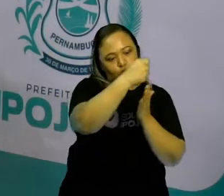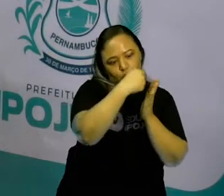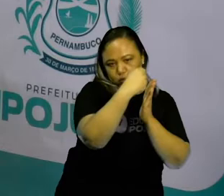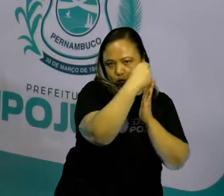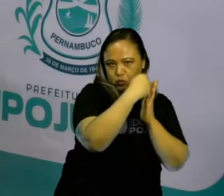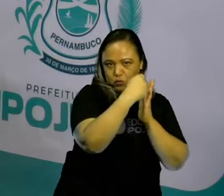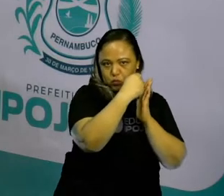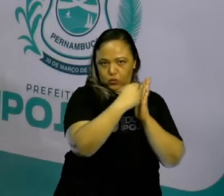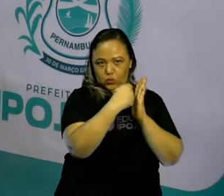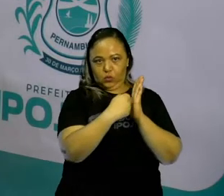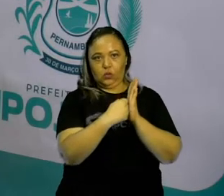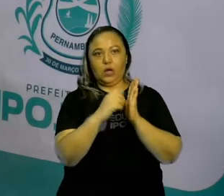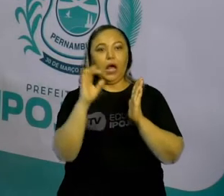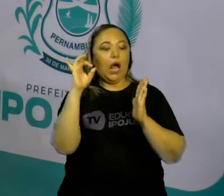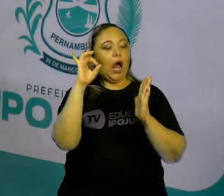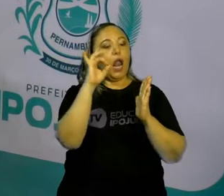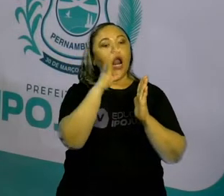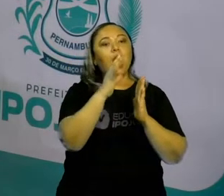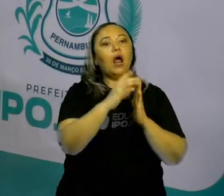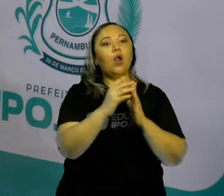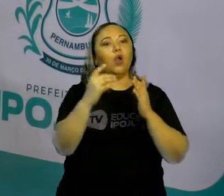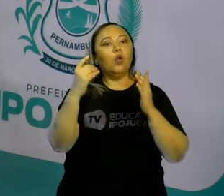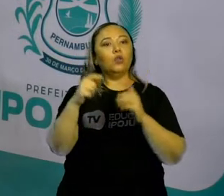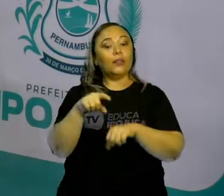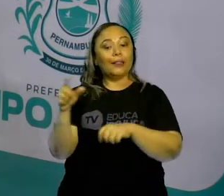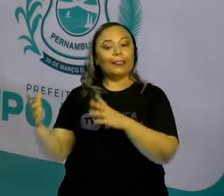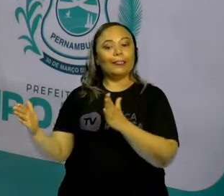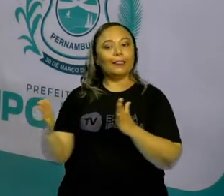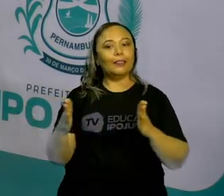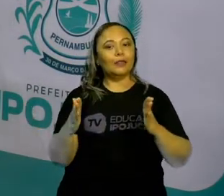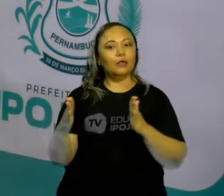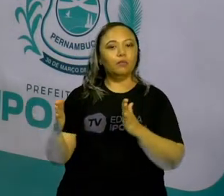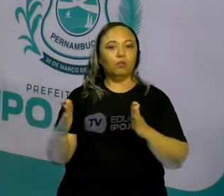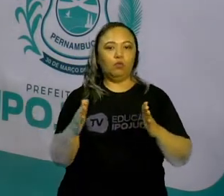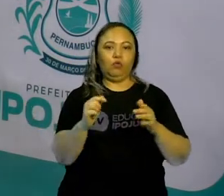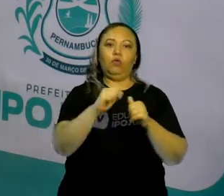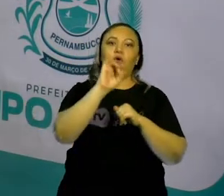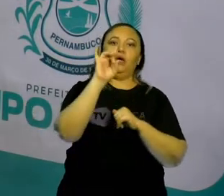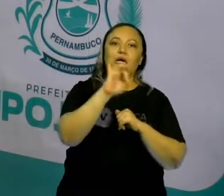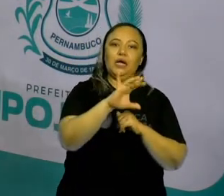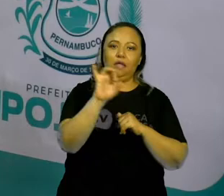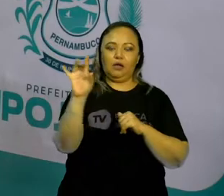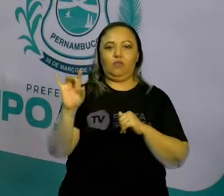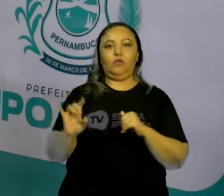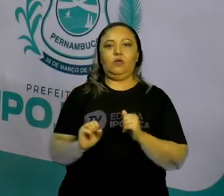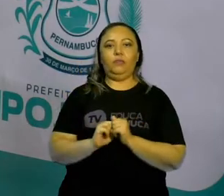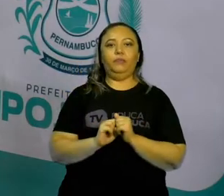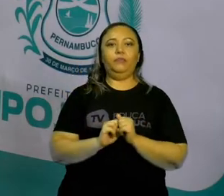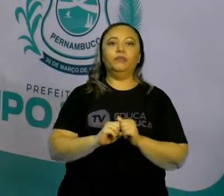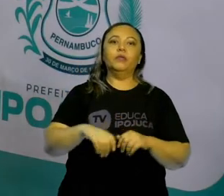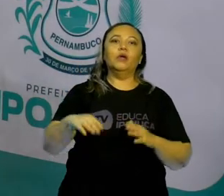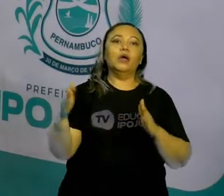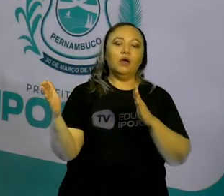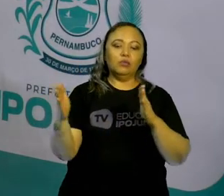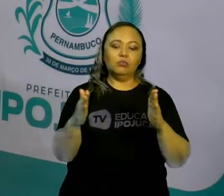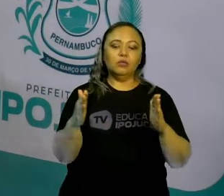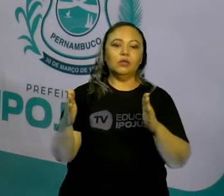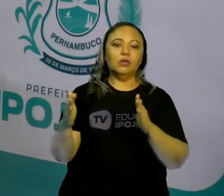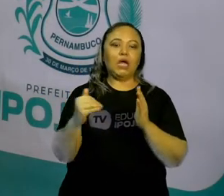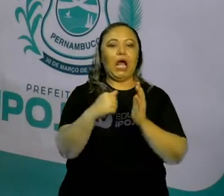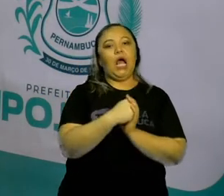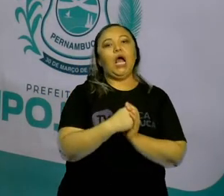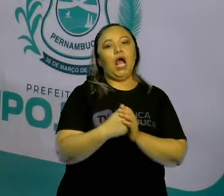uma dessas épocas ao longo do ano passado. Tudo bem? E aí foram essas aqui as